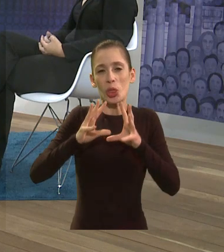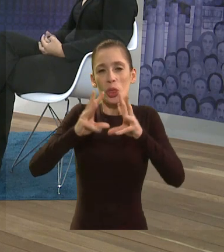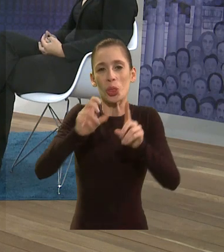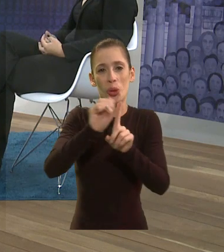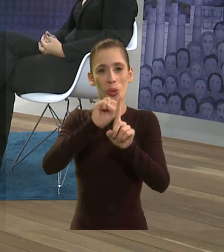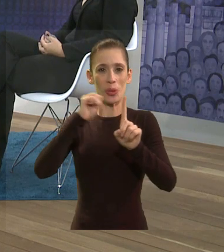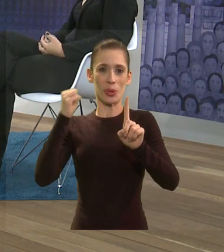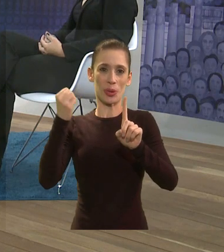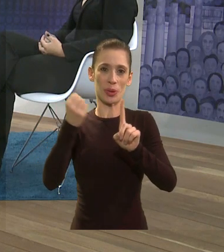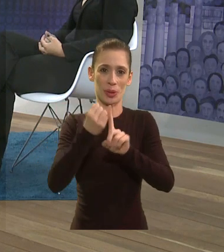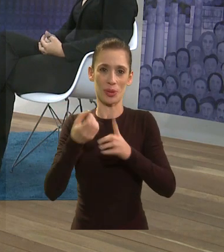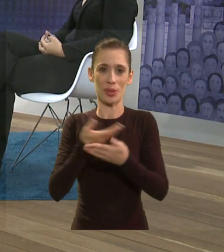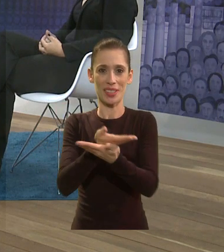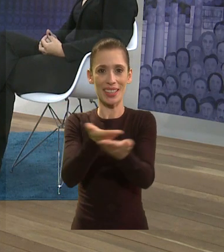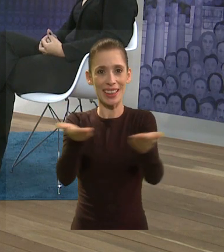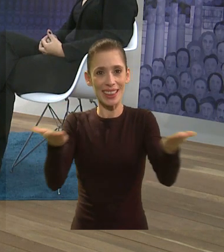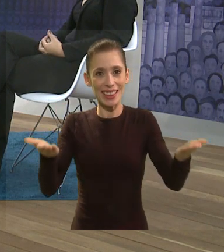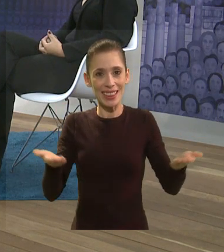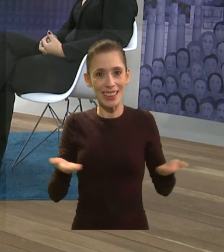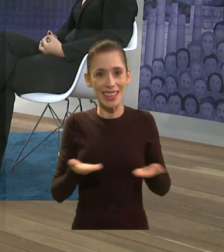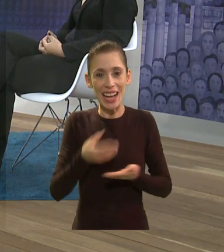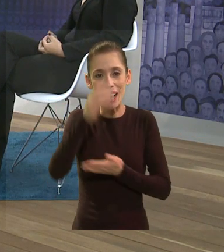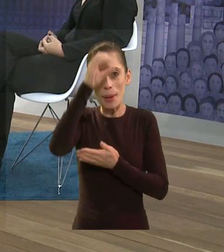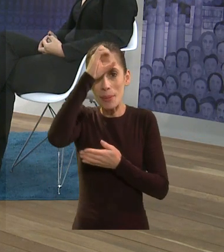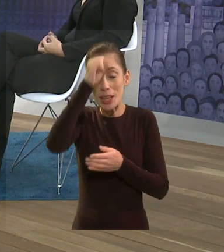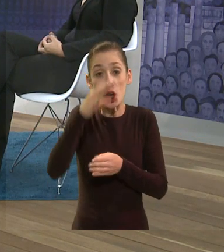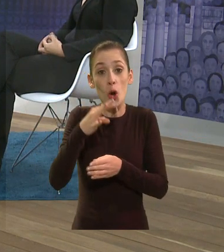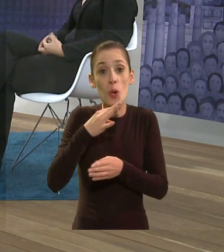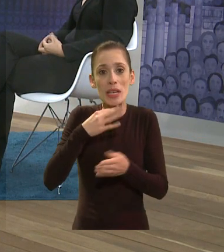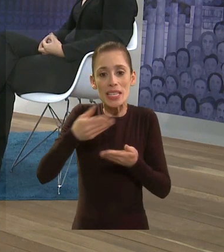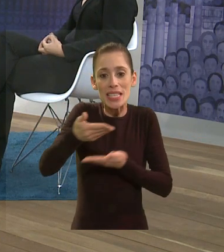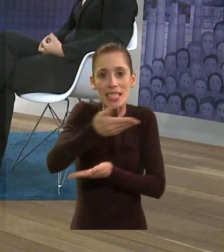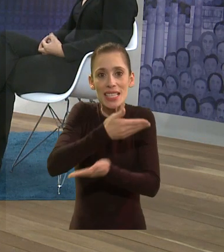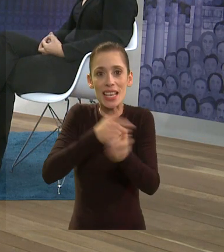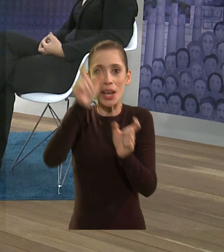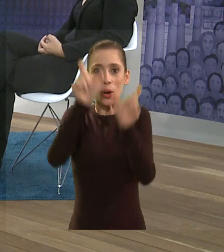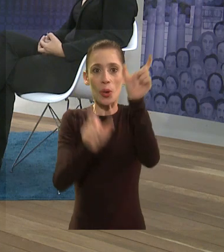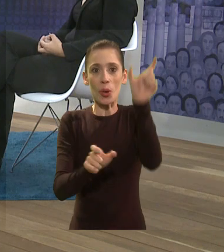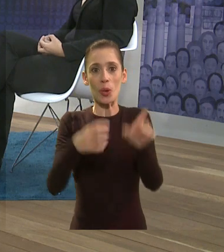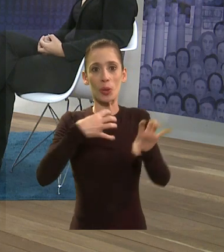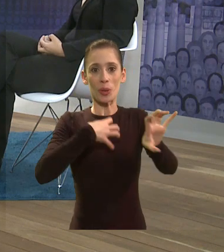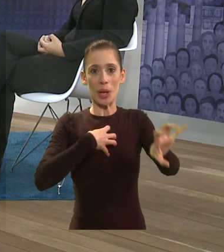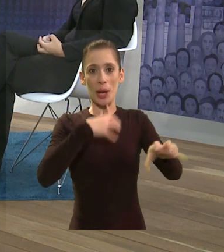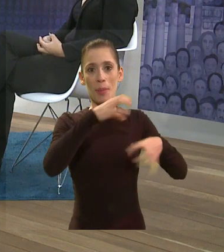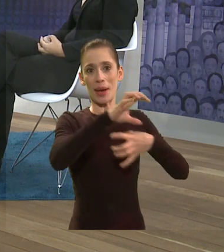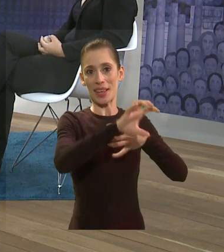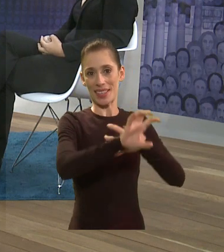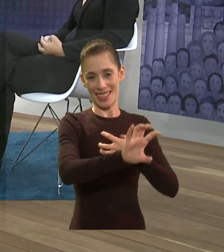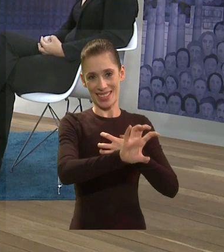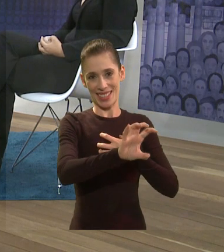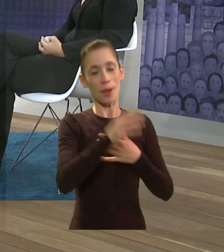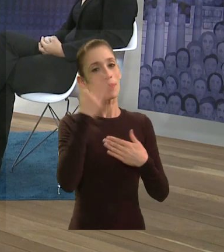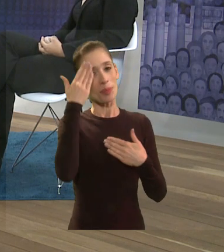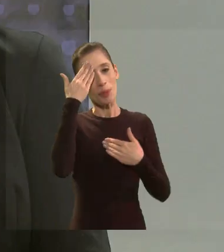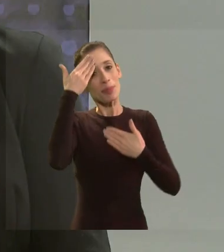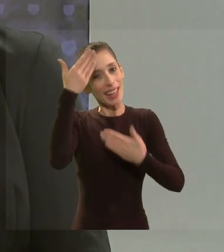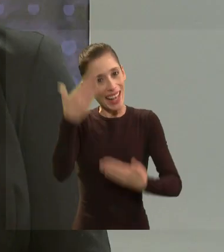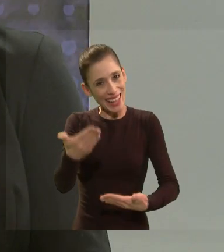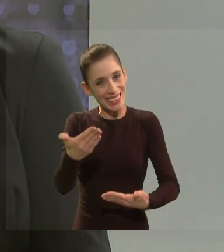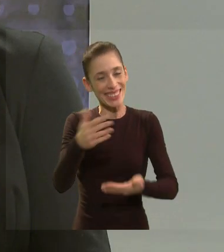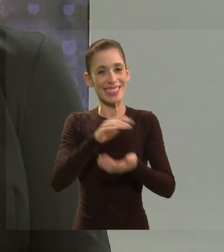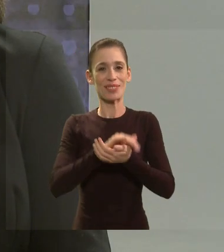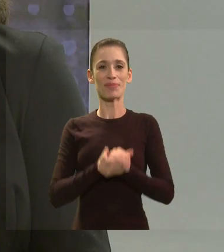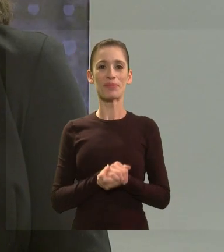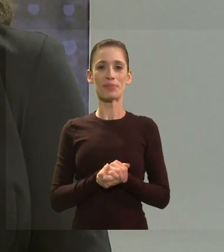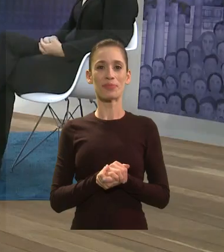toda a sociedade como um todo conhecer o outro é muito importante né professora empatia acima de tudo eu que agradeço a oportunidade